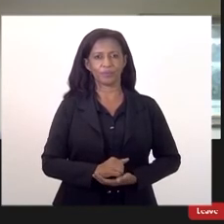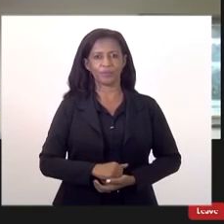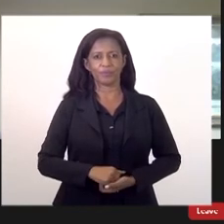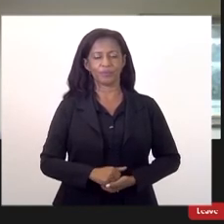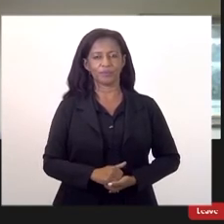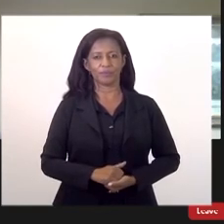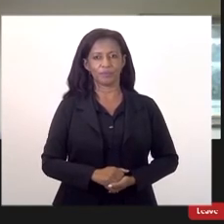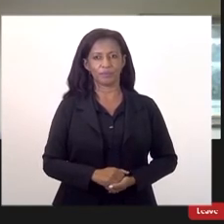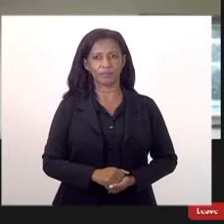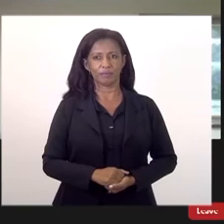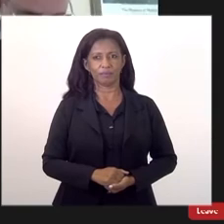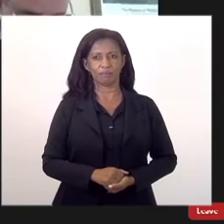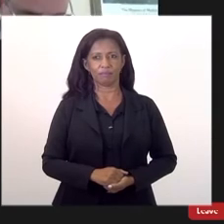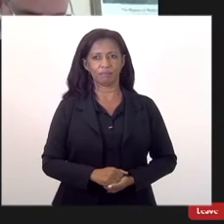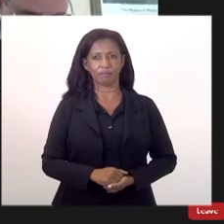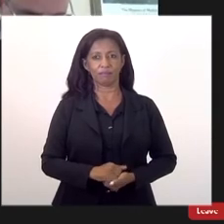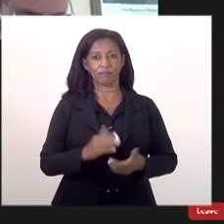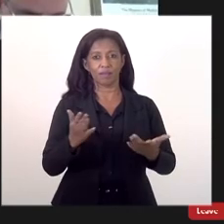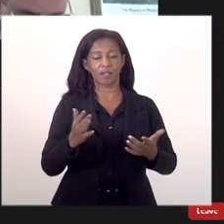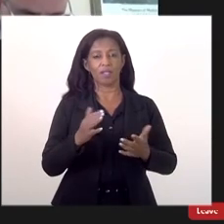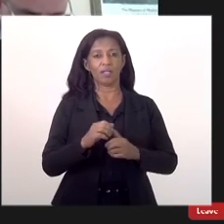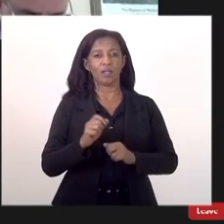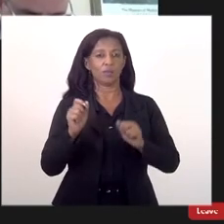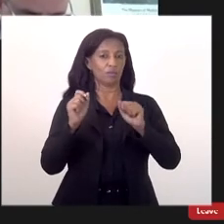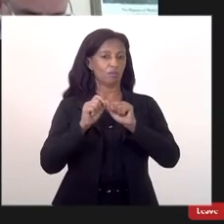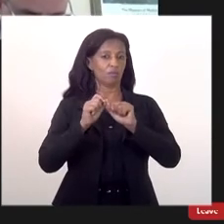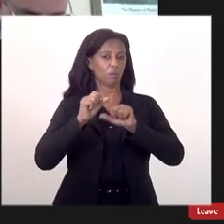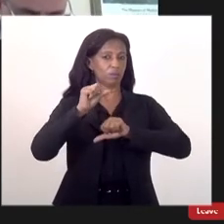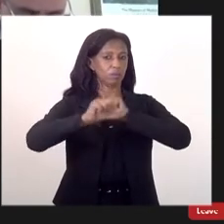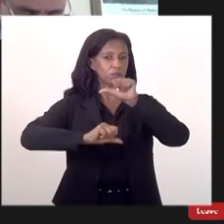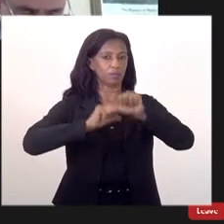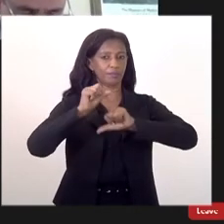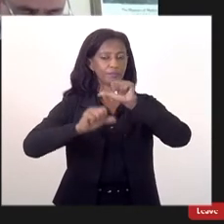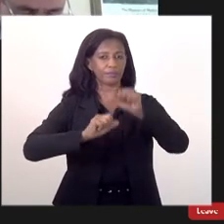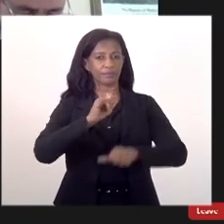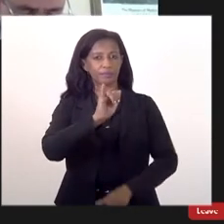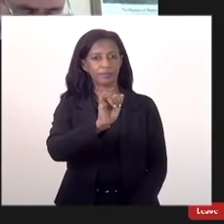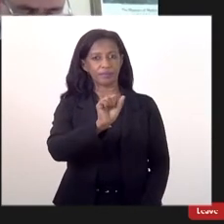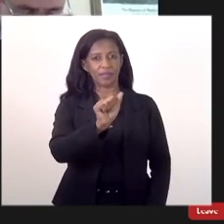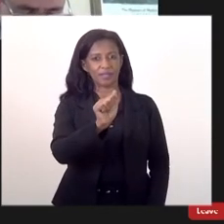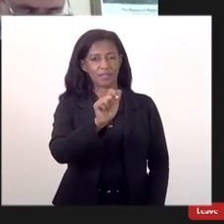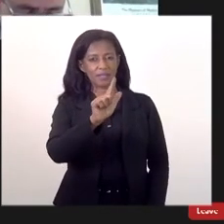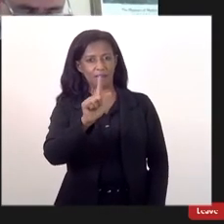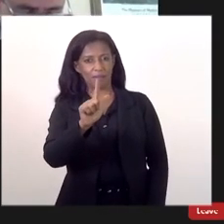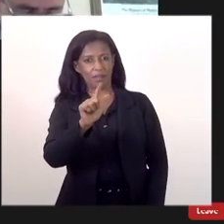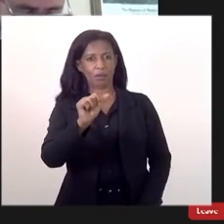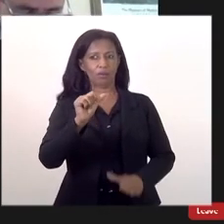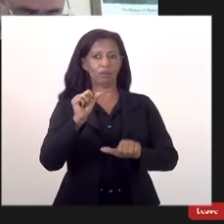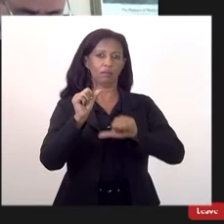então vou fazer assim Leandro vou passar para a Isabel e volto com você em seguida tá bom